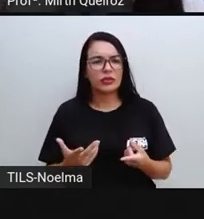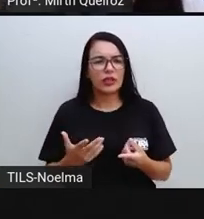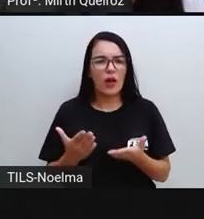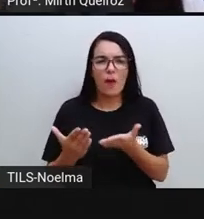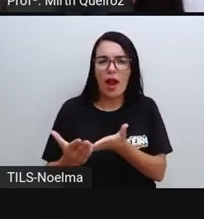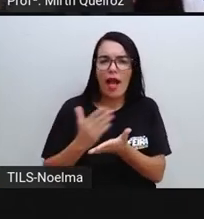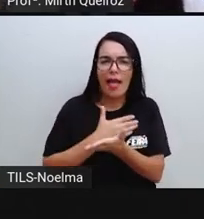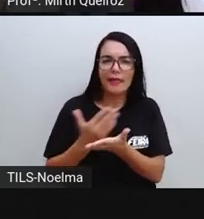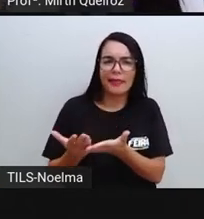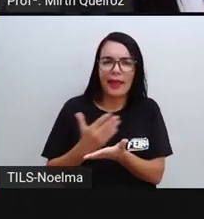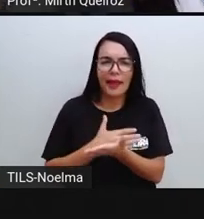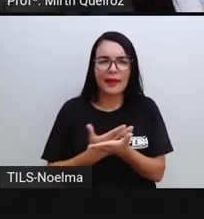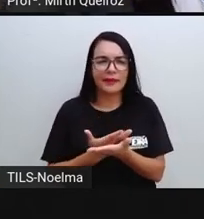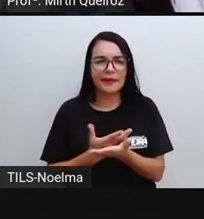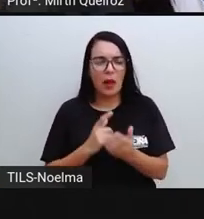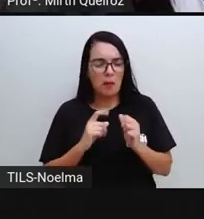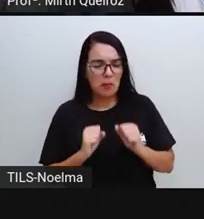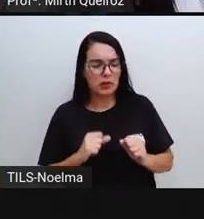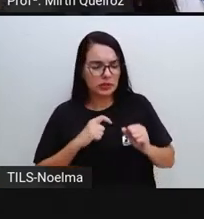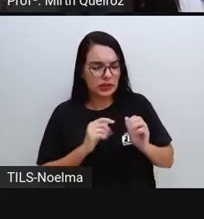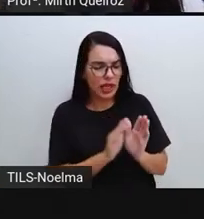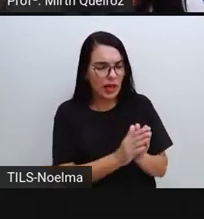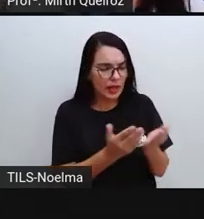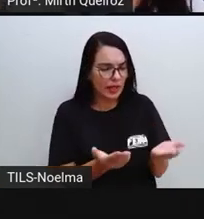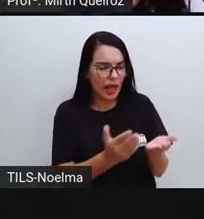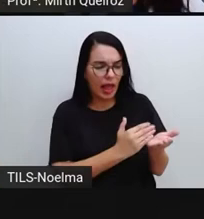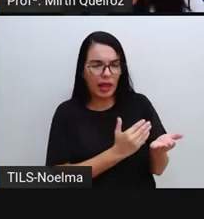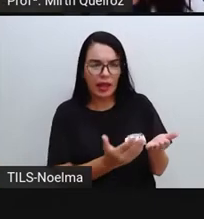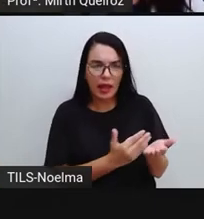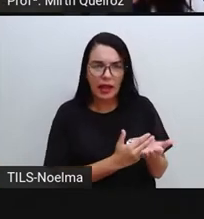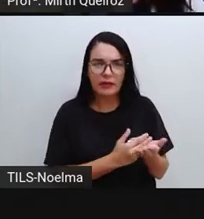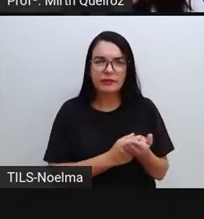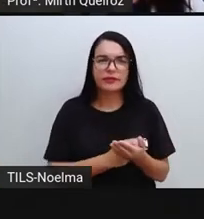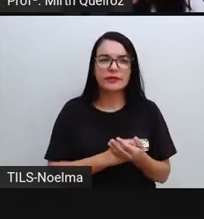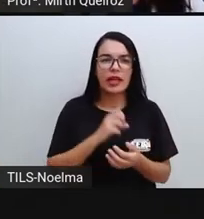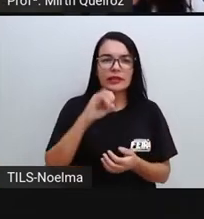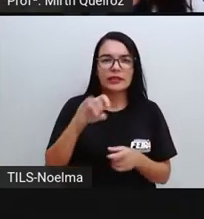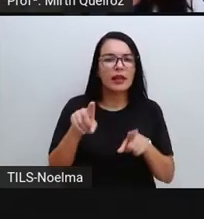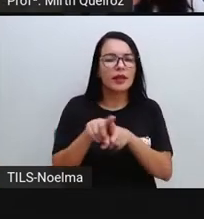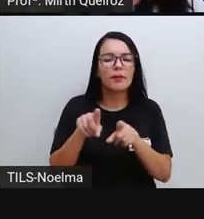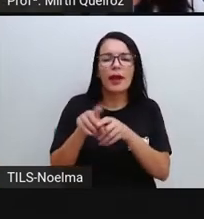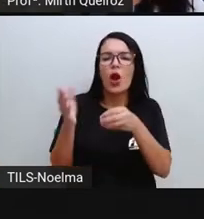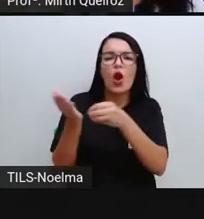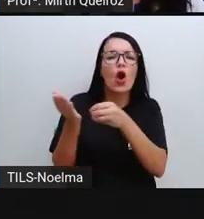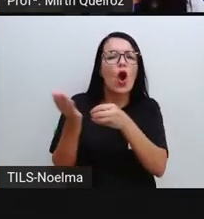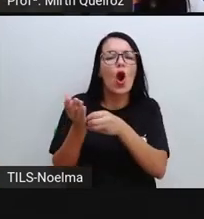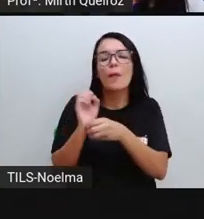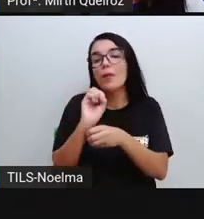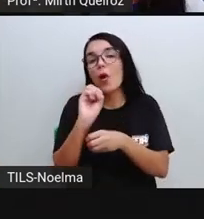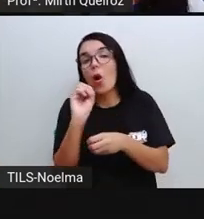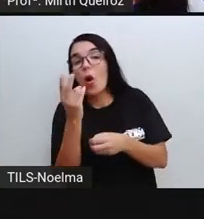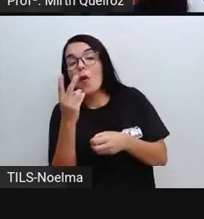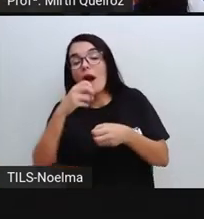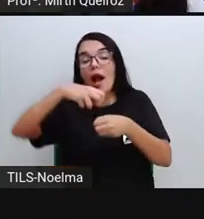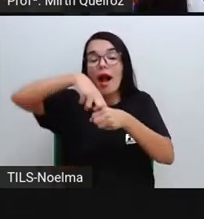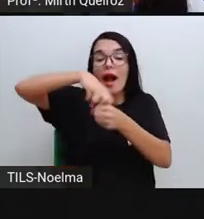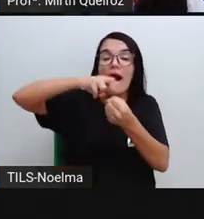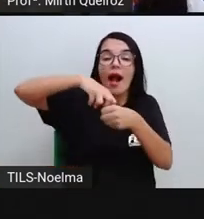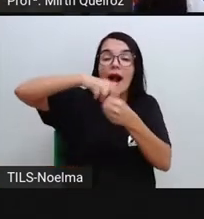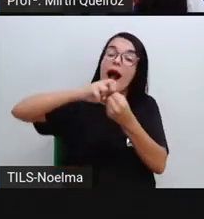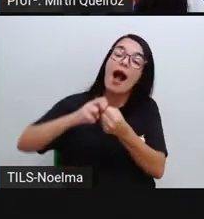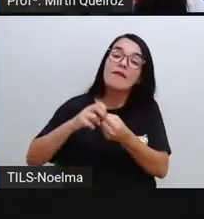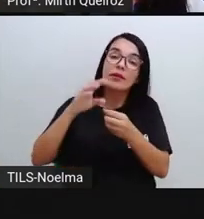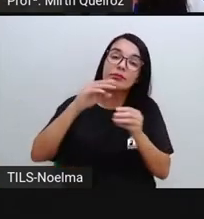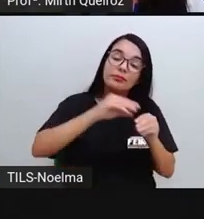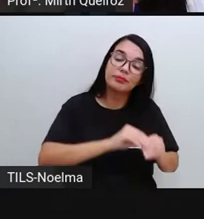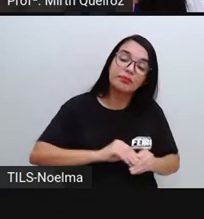caderno, um livro. Quem gosta também de levar um copo ou uma garrafinha, né? Eu acredito que vocês devem estar levando para